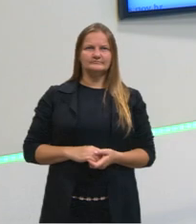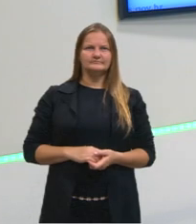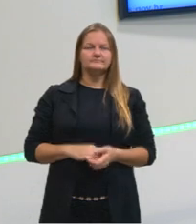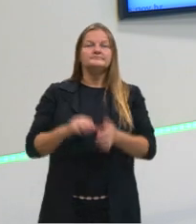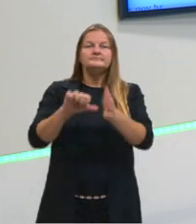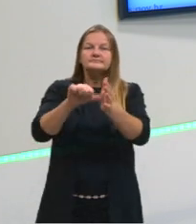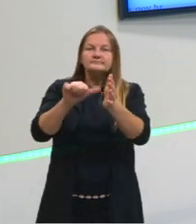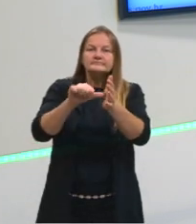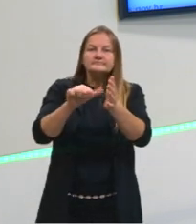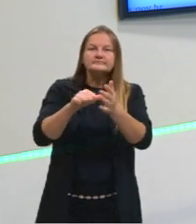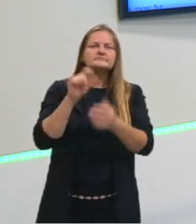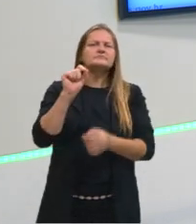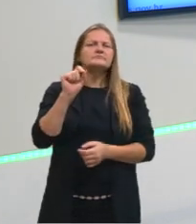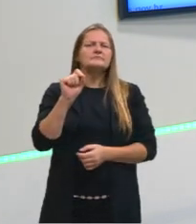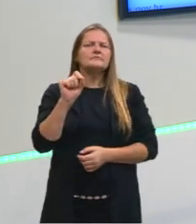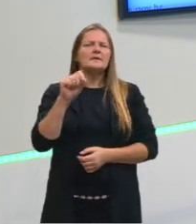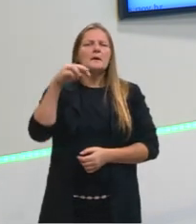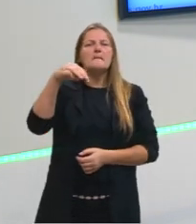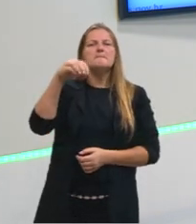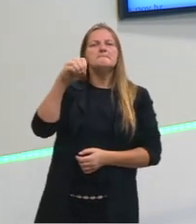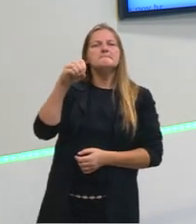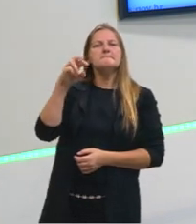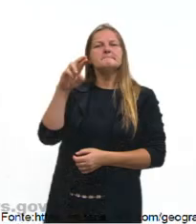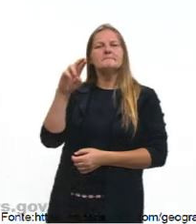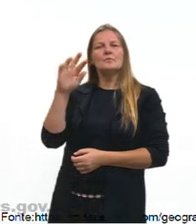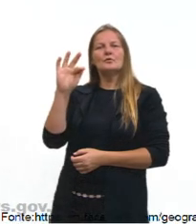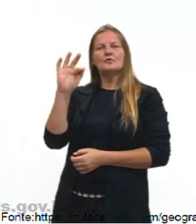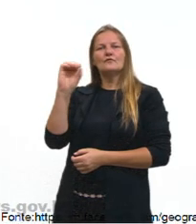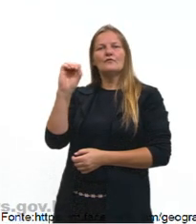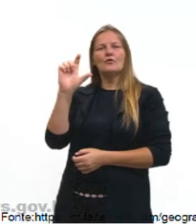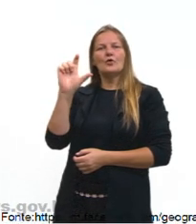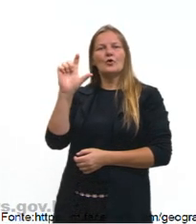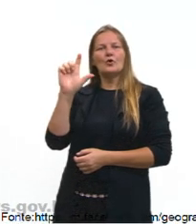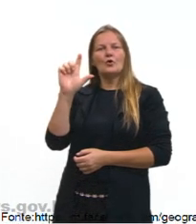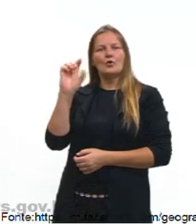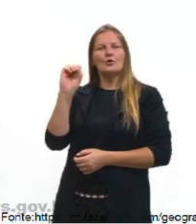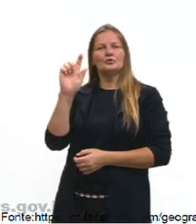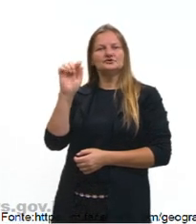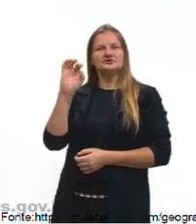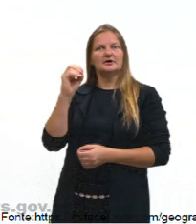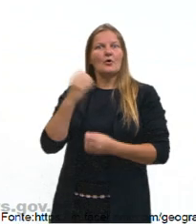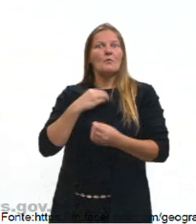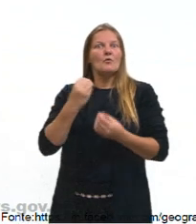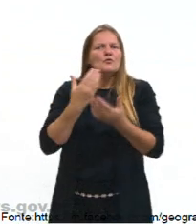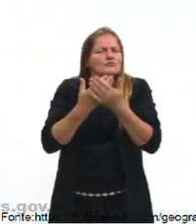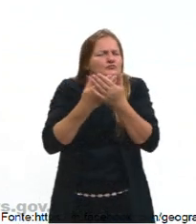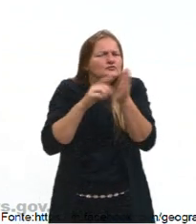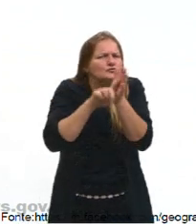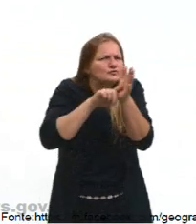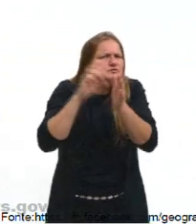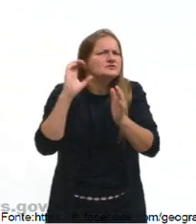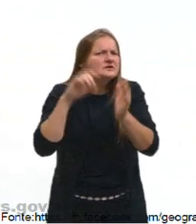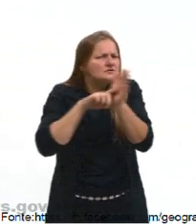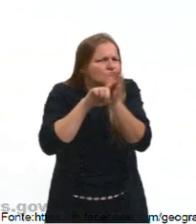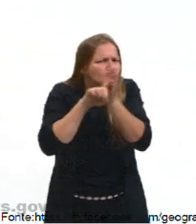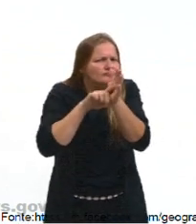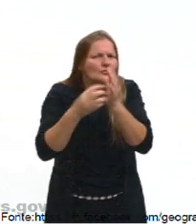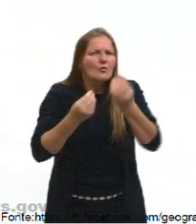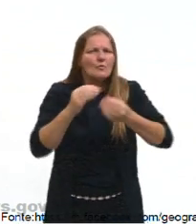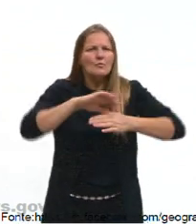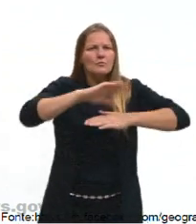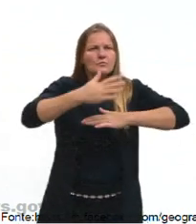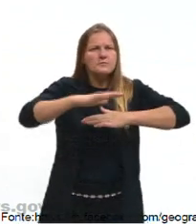Primeiro, o que é geomorfologia, né? A ciência, então, de forma geral, que estuda o relevo. Só que, para a gente começar, então, a ter esse